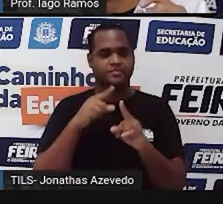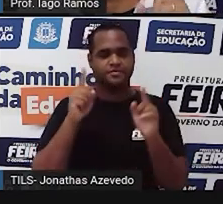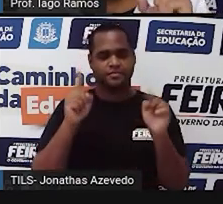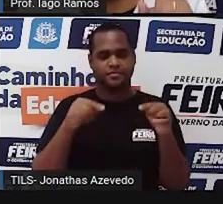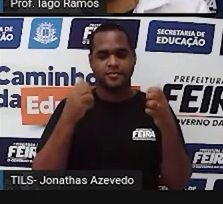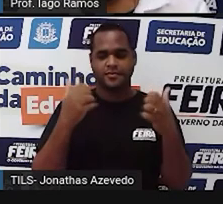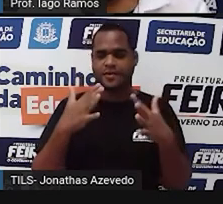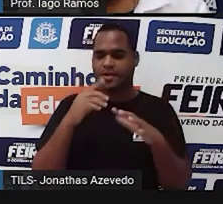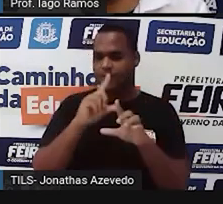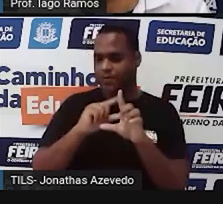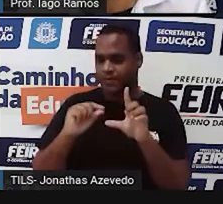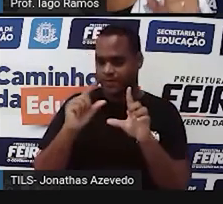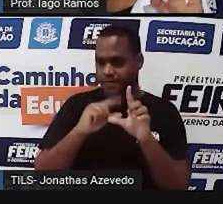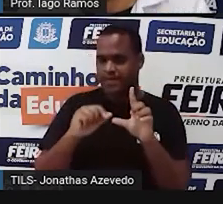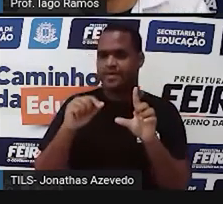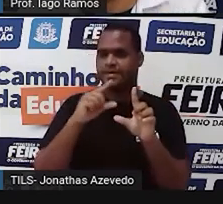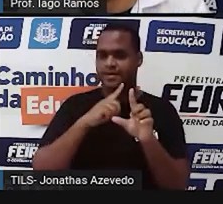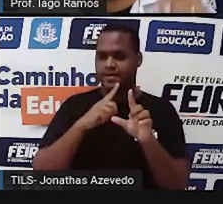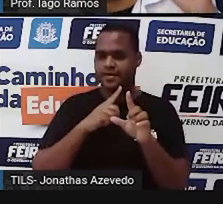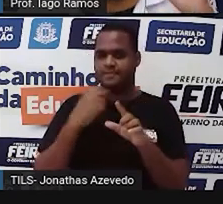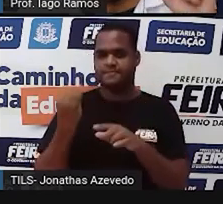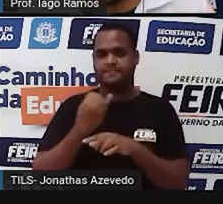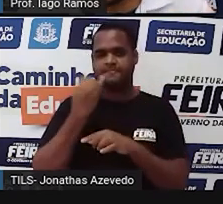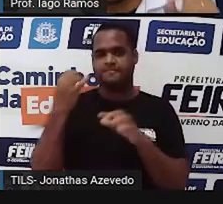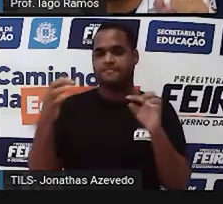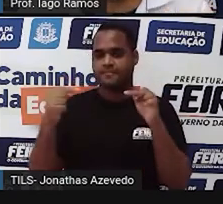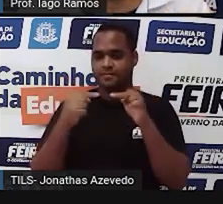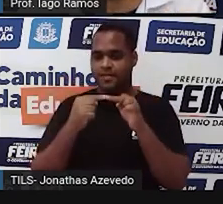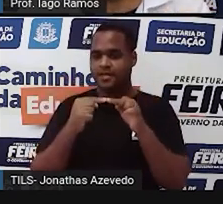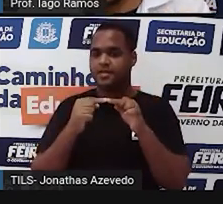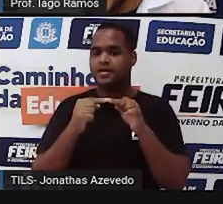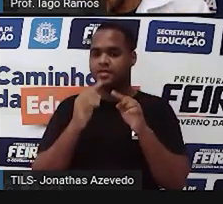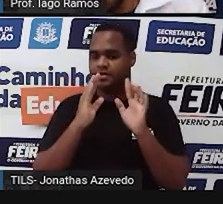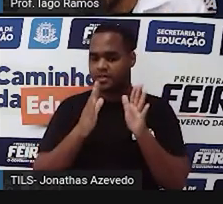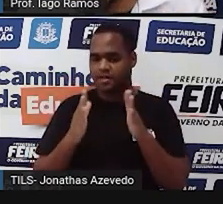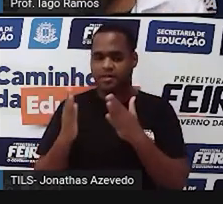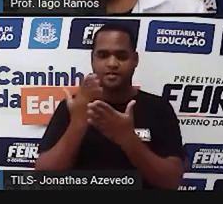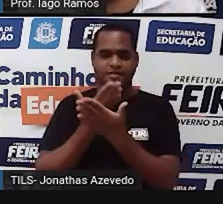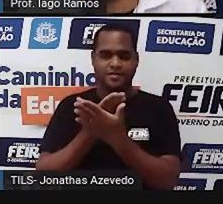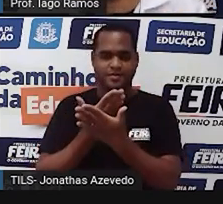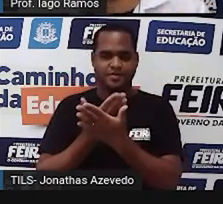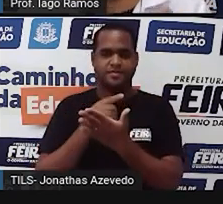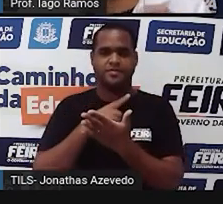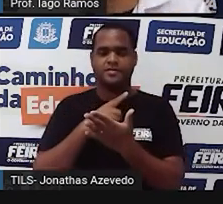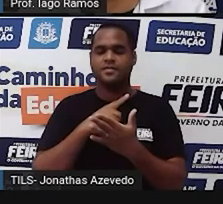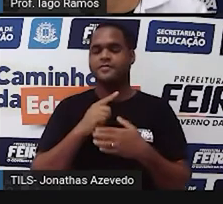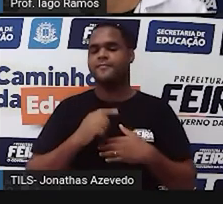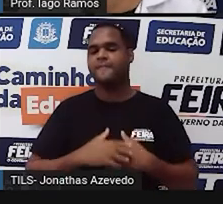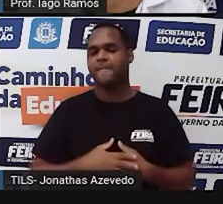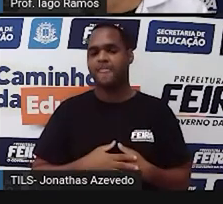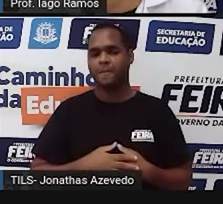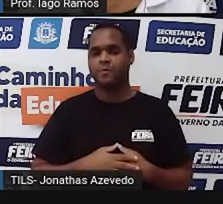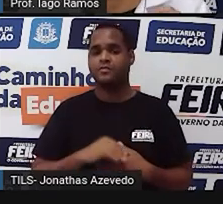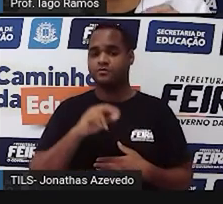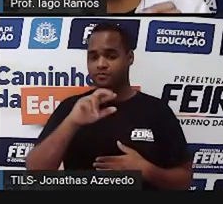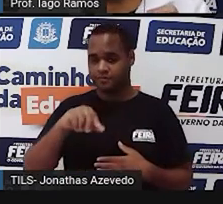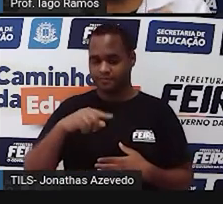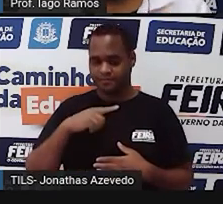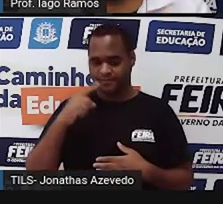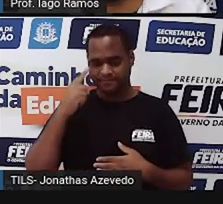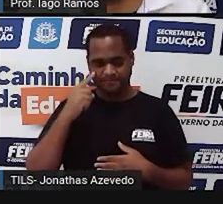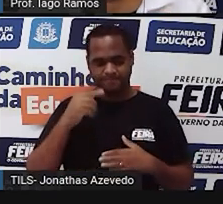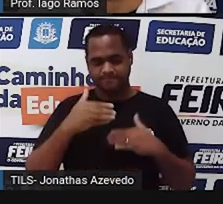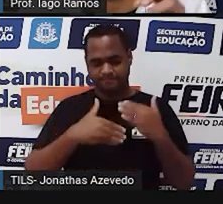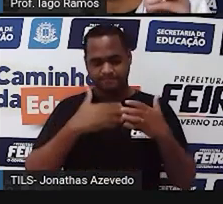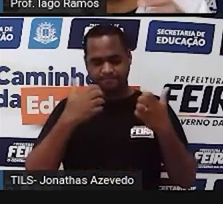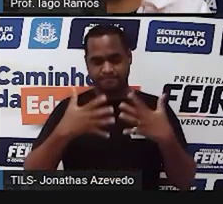conseguir acessar um material que tenha a ver com isso que a gente estudou nessa aula, tá bom? Esse material é uma trilha de